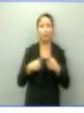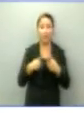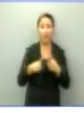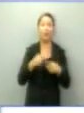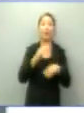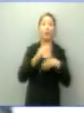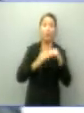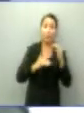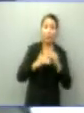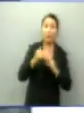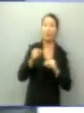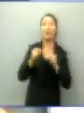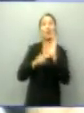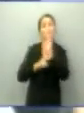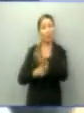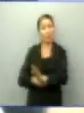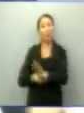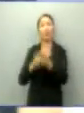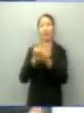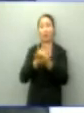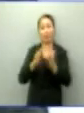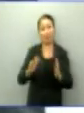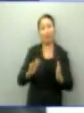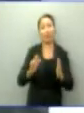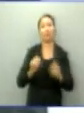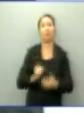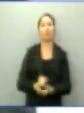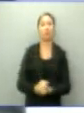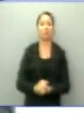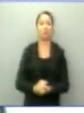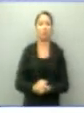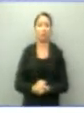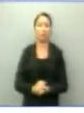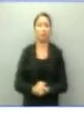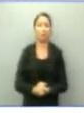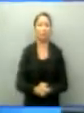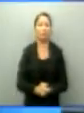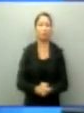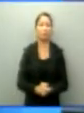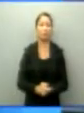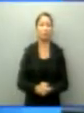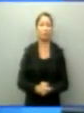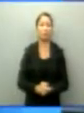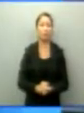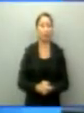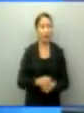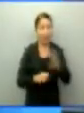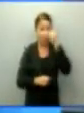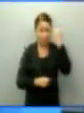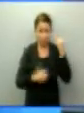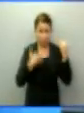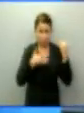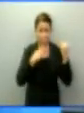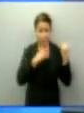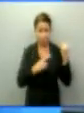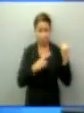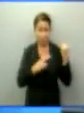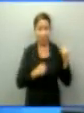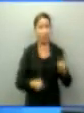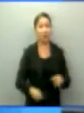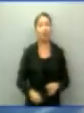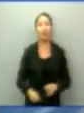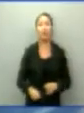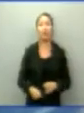de dependentes químicos que é fundamental para ampliar a abrangência da atuação do Estado. Candidata Janete, satisfeita com a resposta? Os